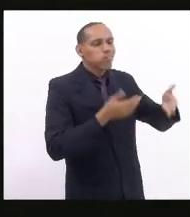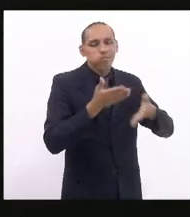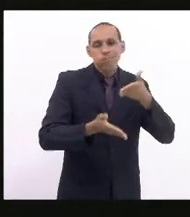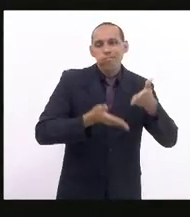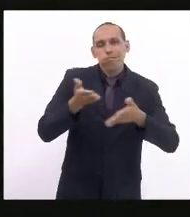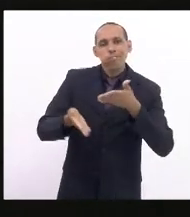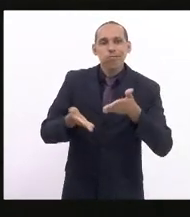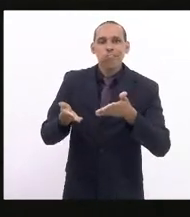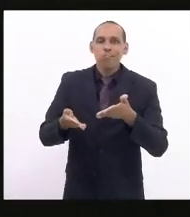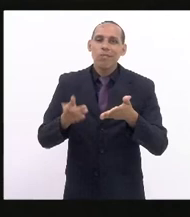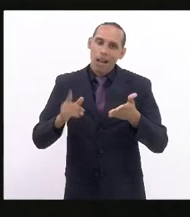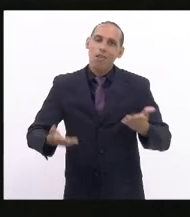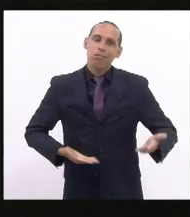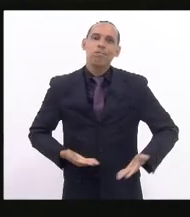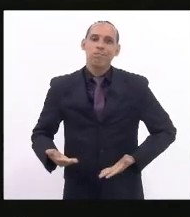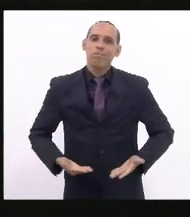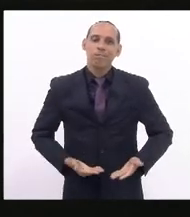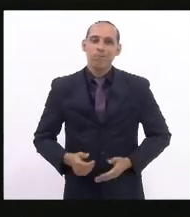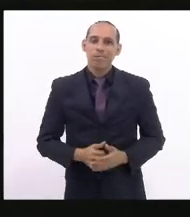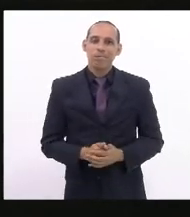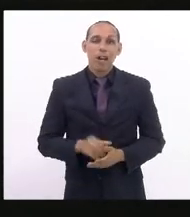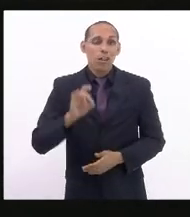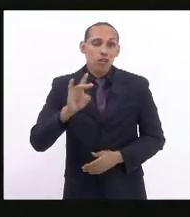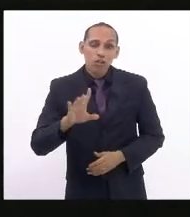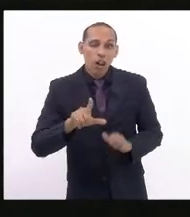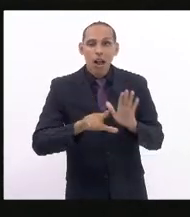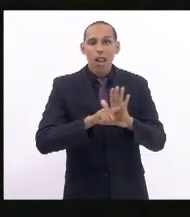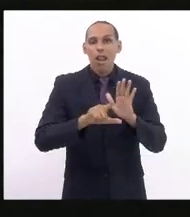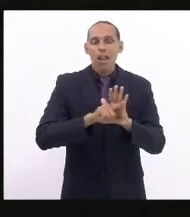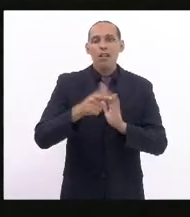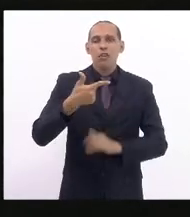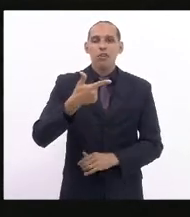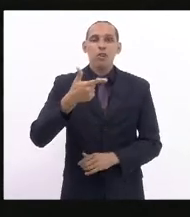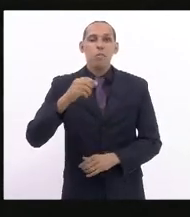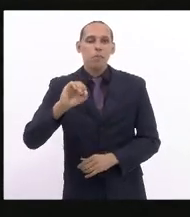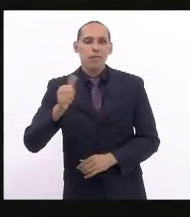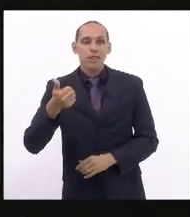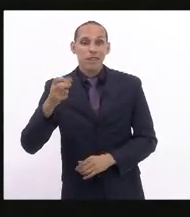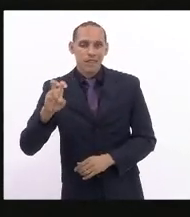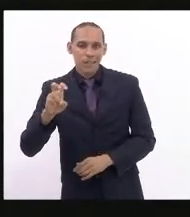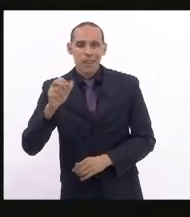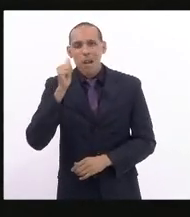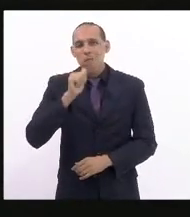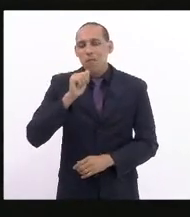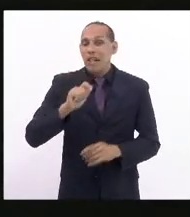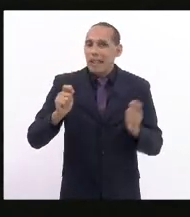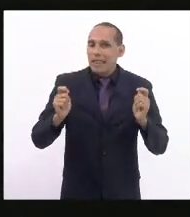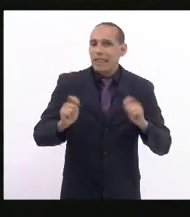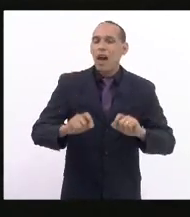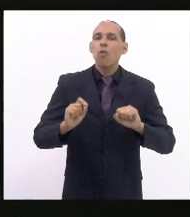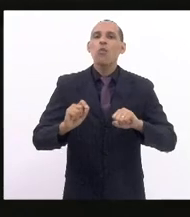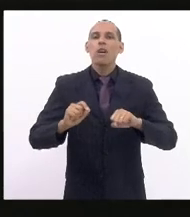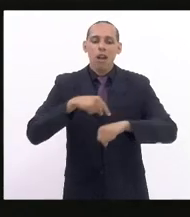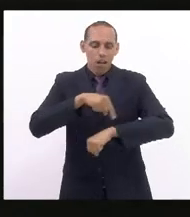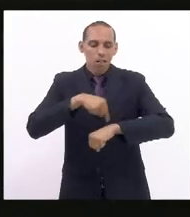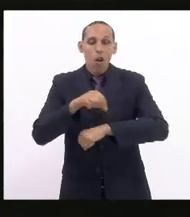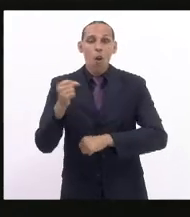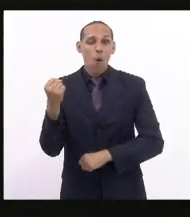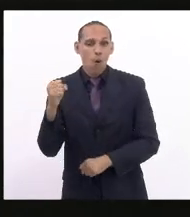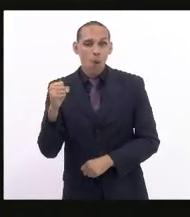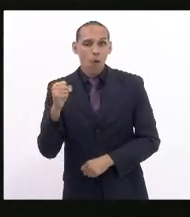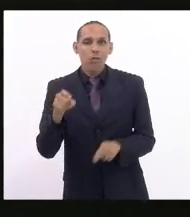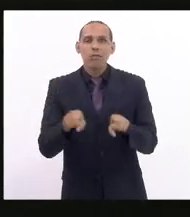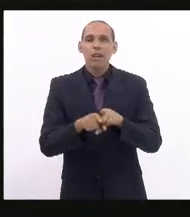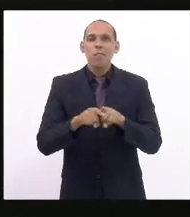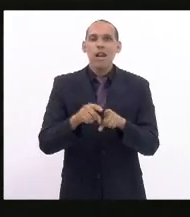apenas em 2015, com a lei cumprimentar 150, que as mulheres puderam ter 8 horas de trabalho e